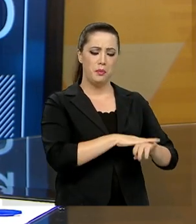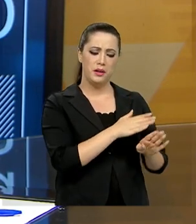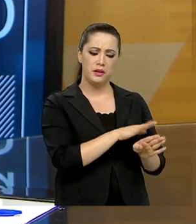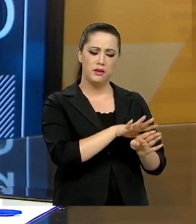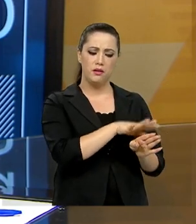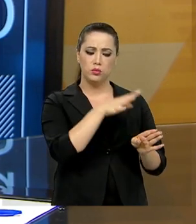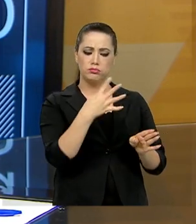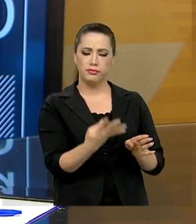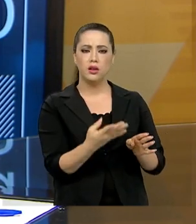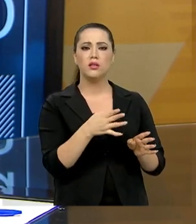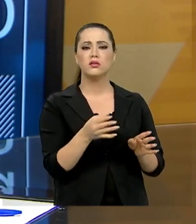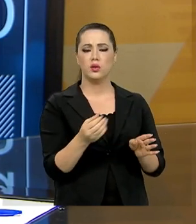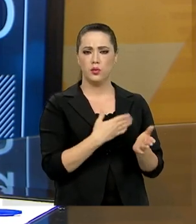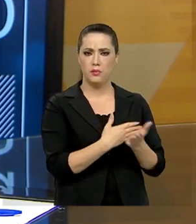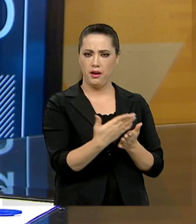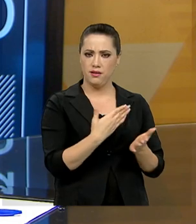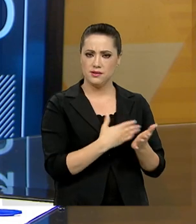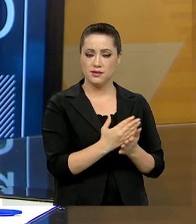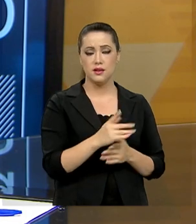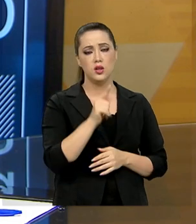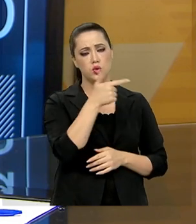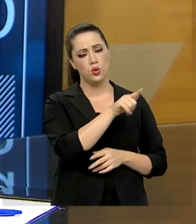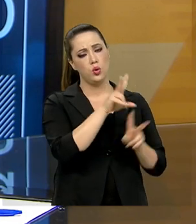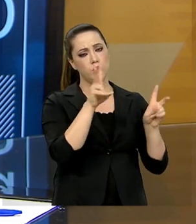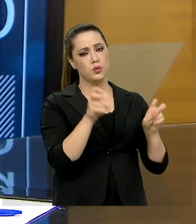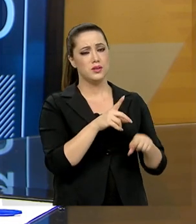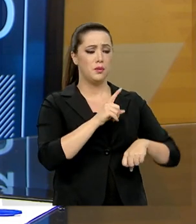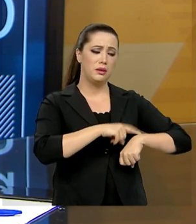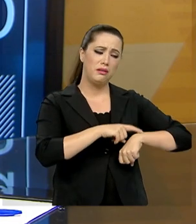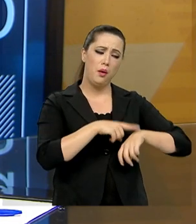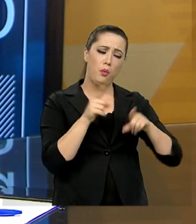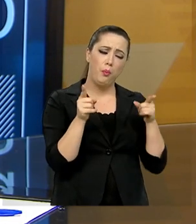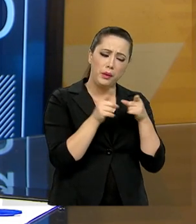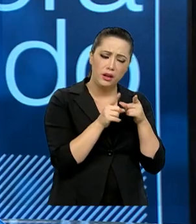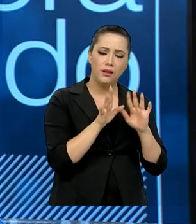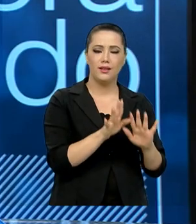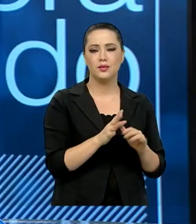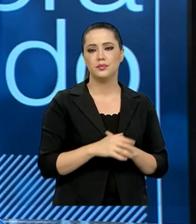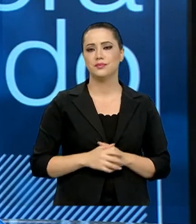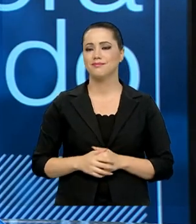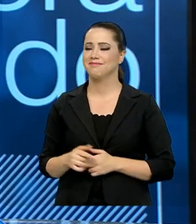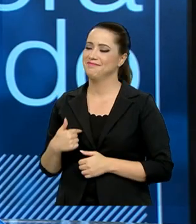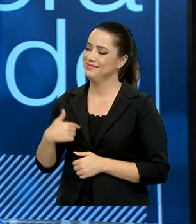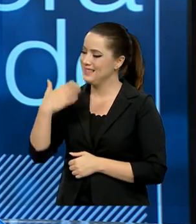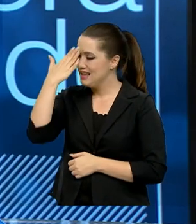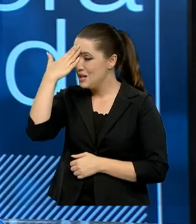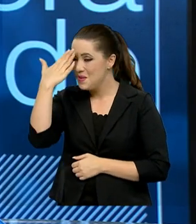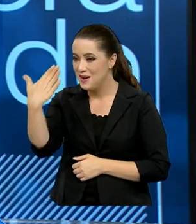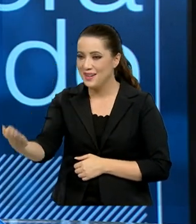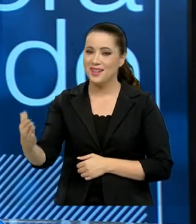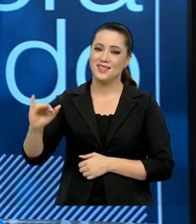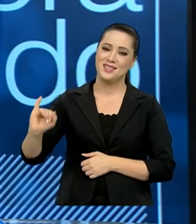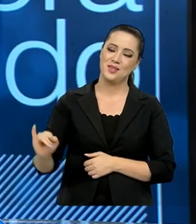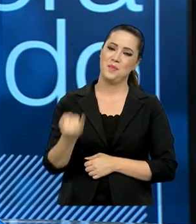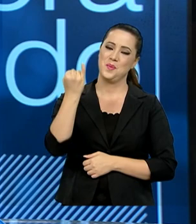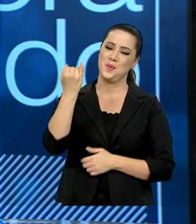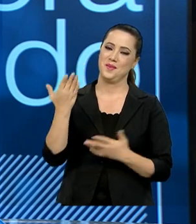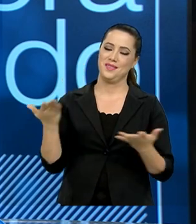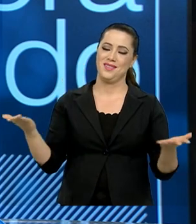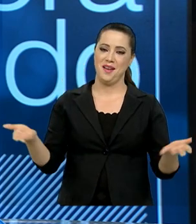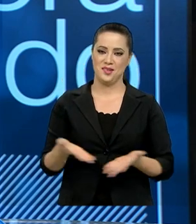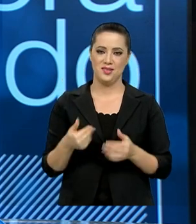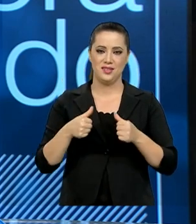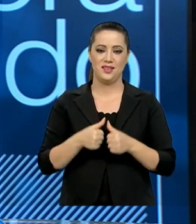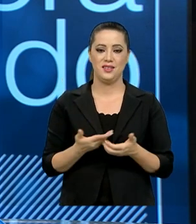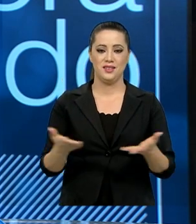pós-graduação e de outros temas que a não conseguiu tratar aqui por conta do tempo. Muito obrigado pela oportunidade. Eu que agradeço